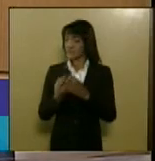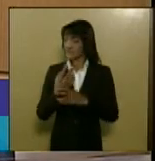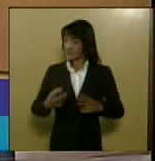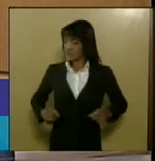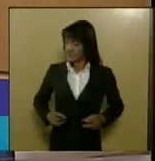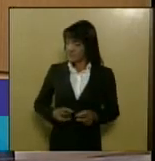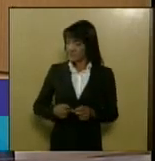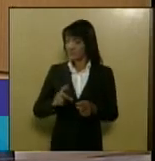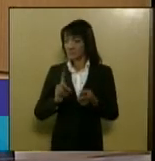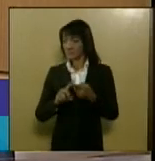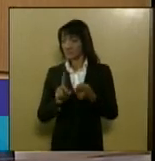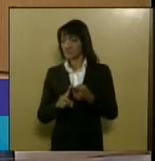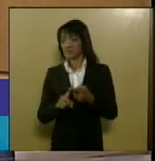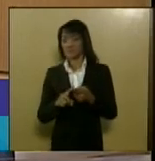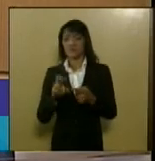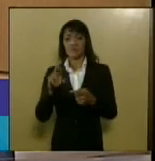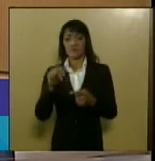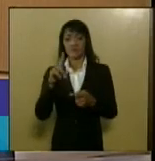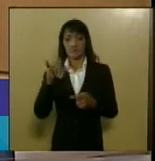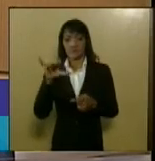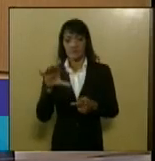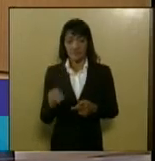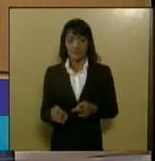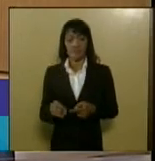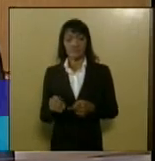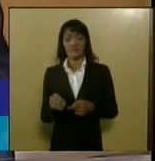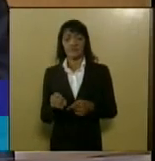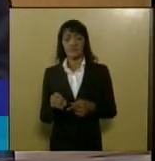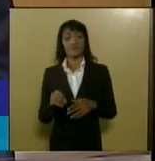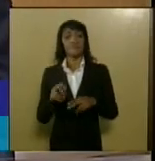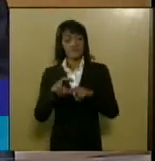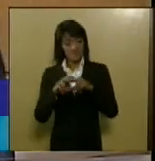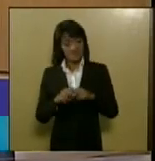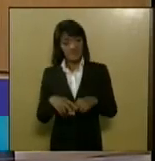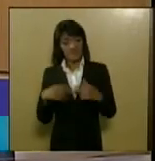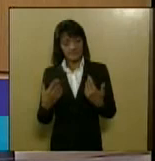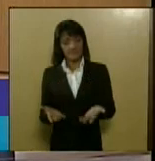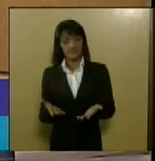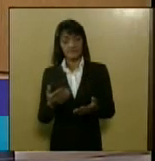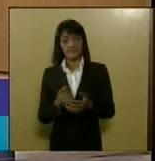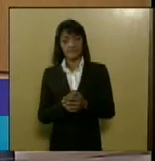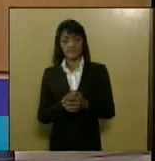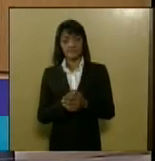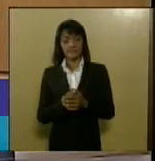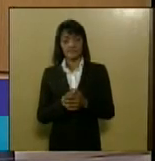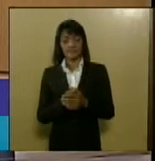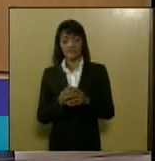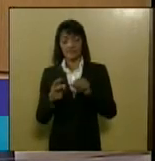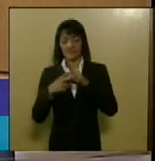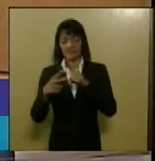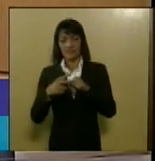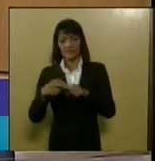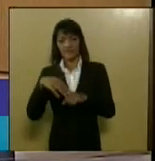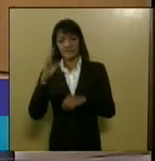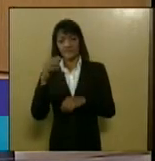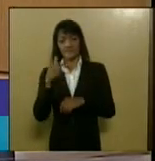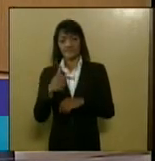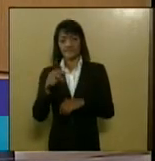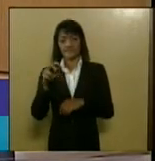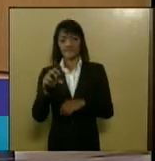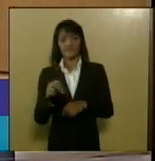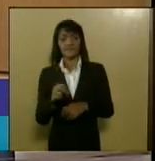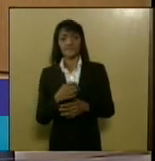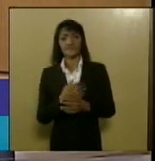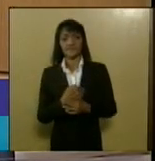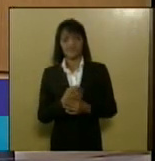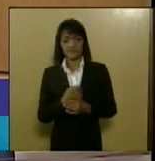substâncias radioativas então dessas substâncias liberadas pelo cigarro cerca mais de 250 são